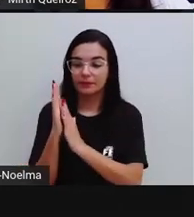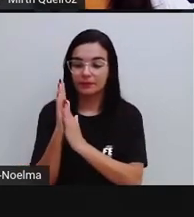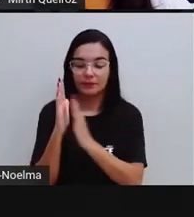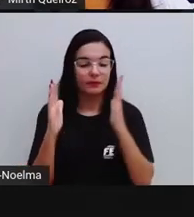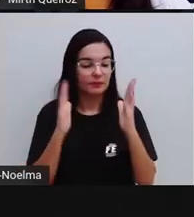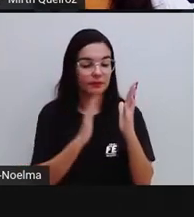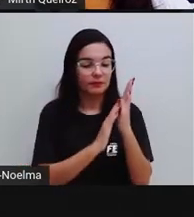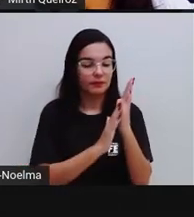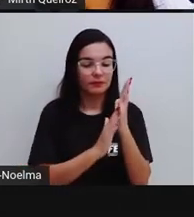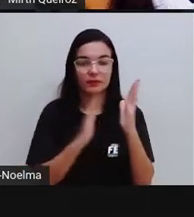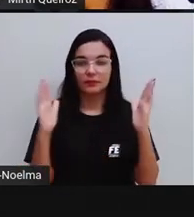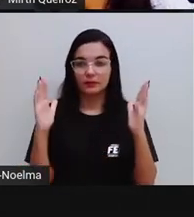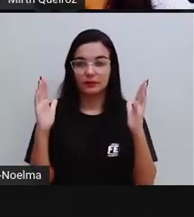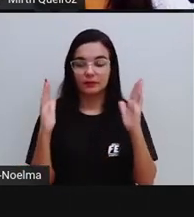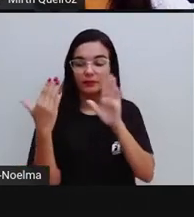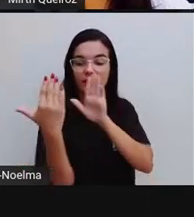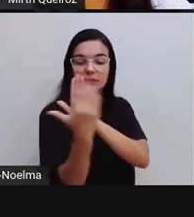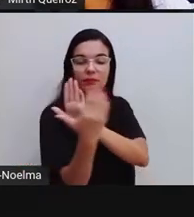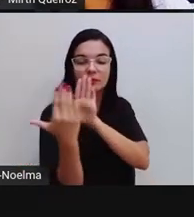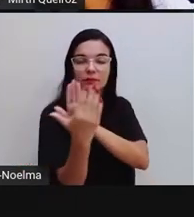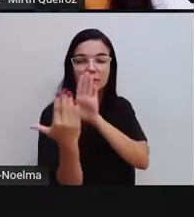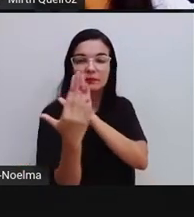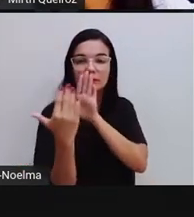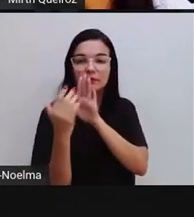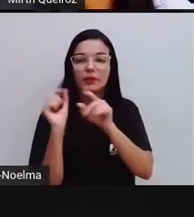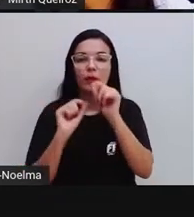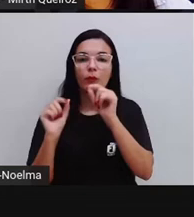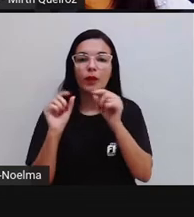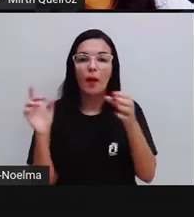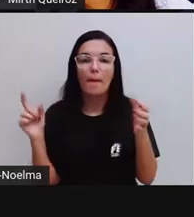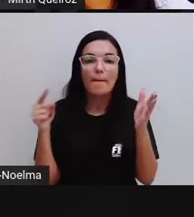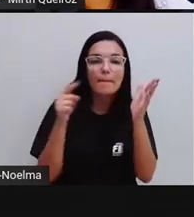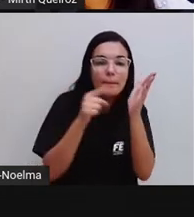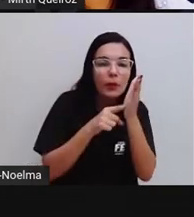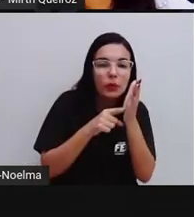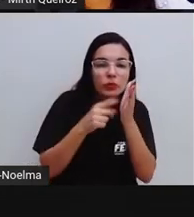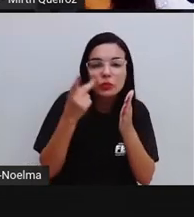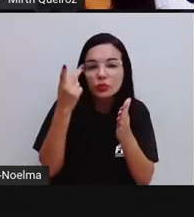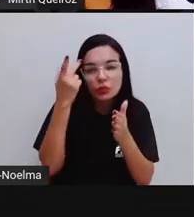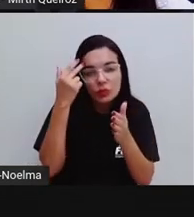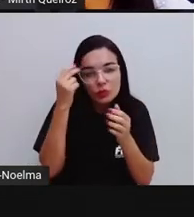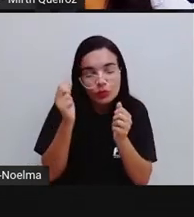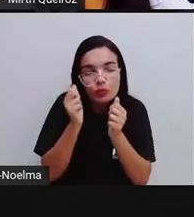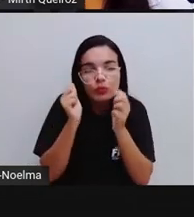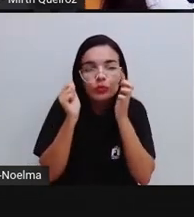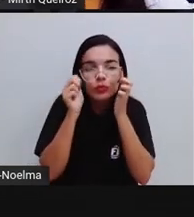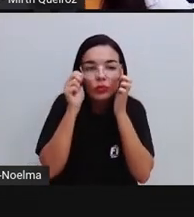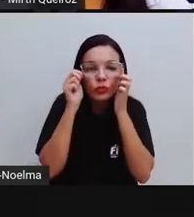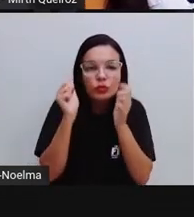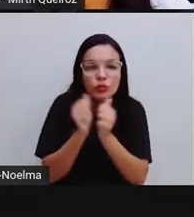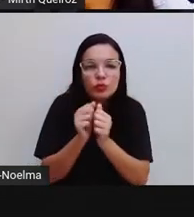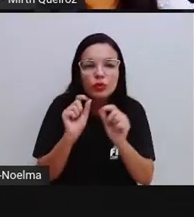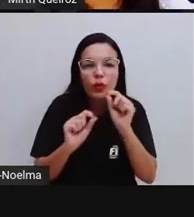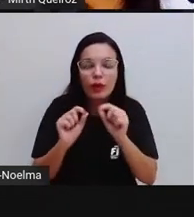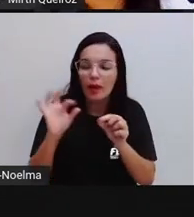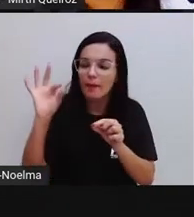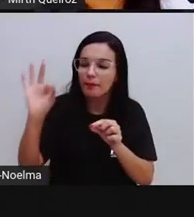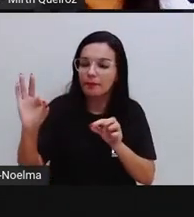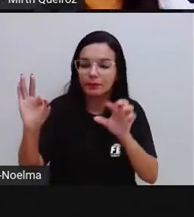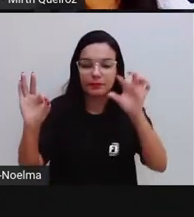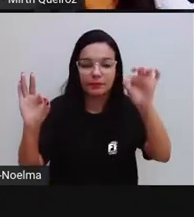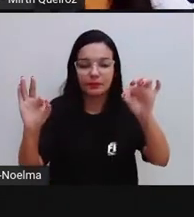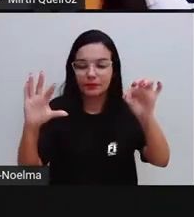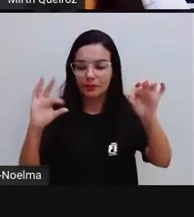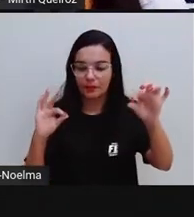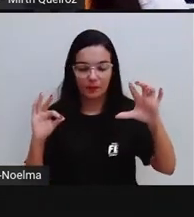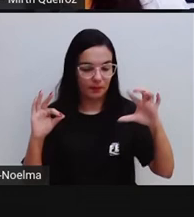né? Logo lá no início. O ponto comum, entre três ou mais arestas, vai ser chamado de quê? De vete,